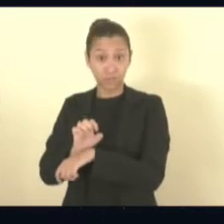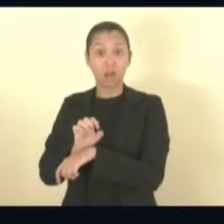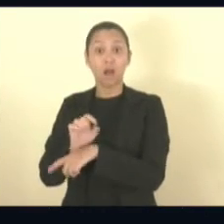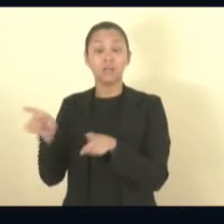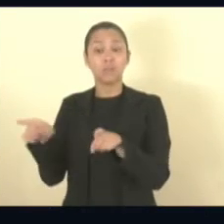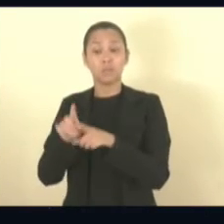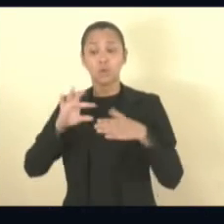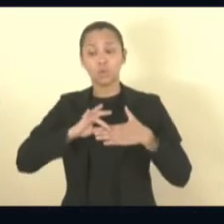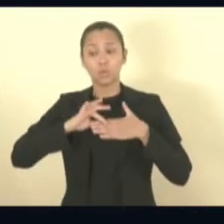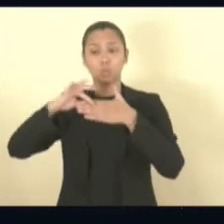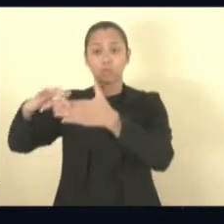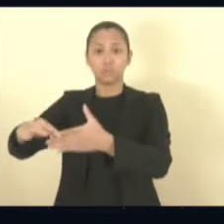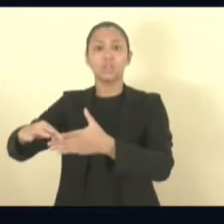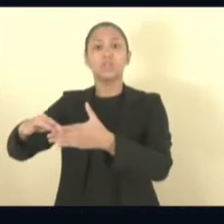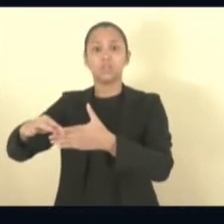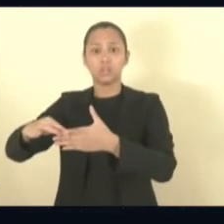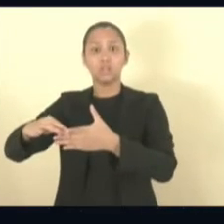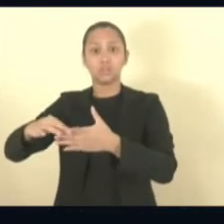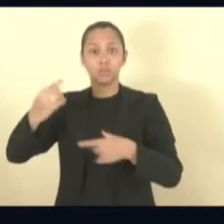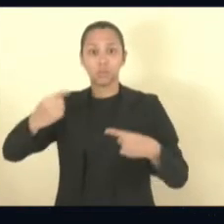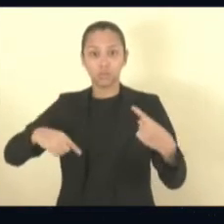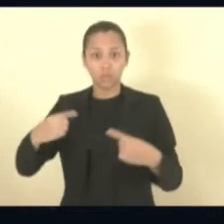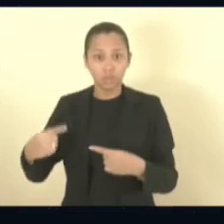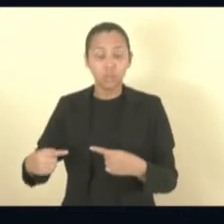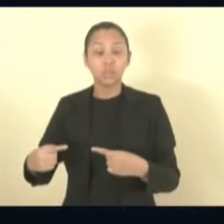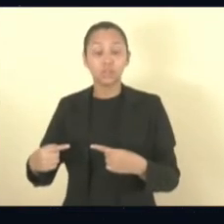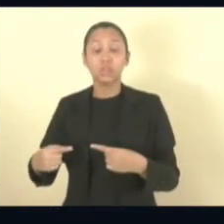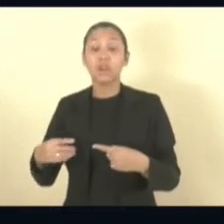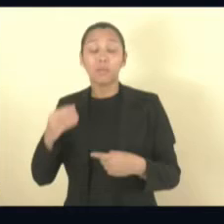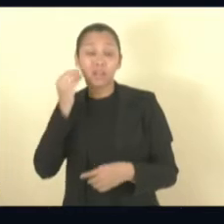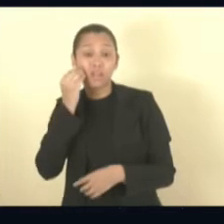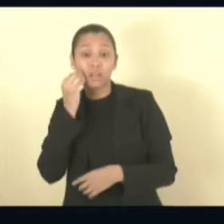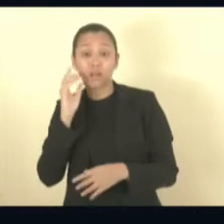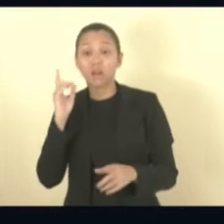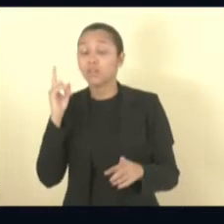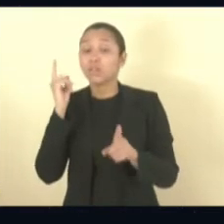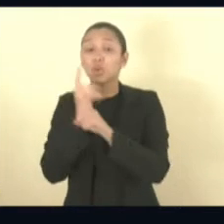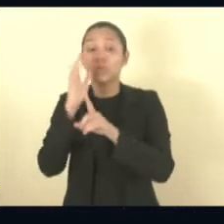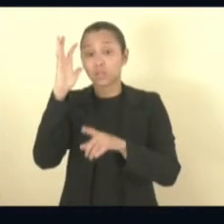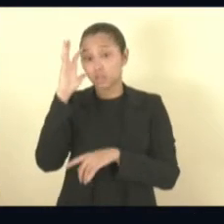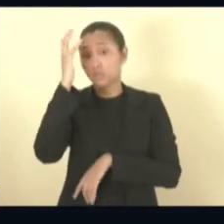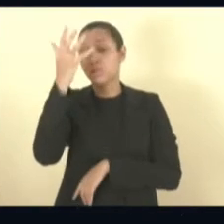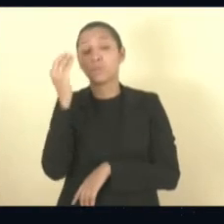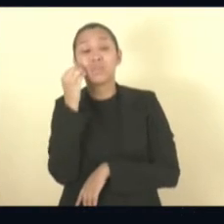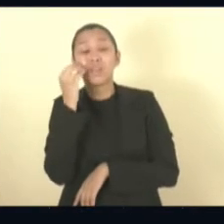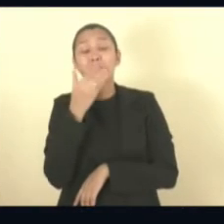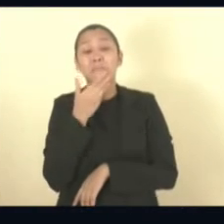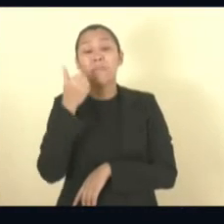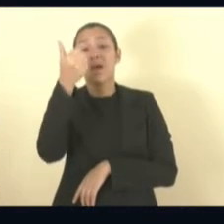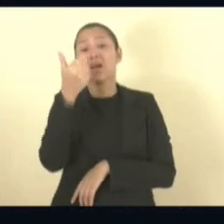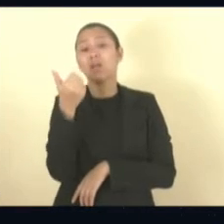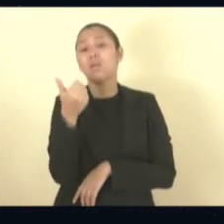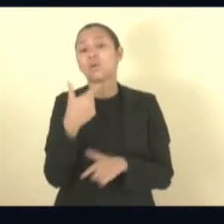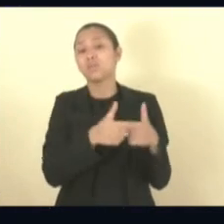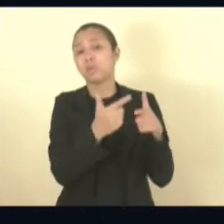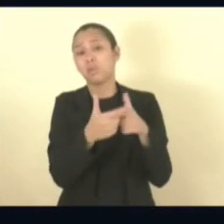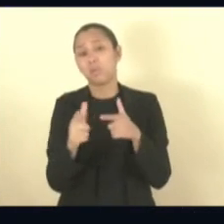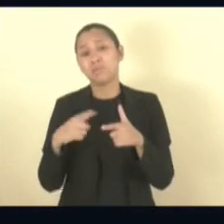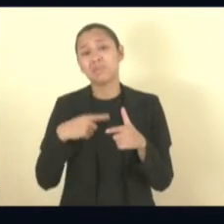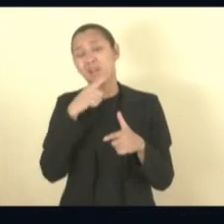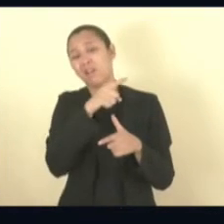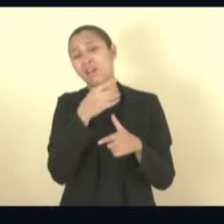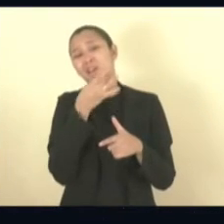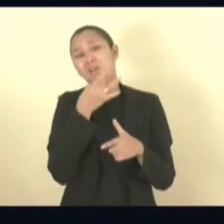as autoridades, no sentido de encontrarmos solução para minorar os problemas do trânsito e